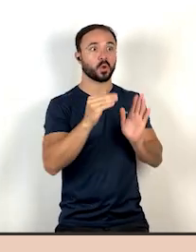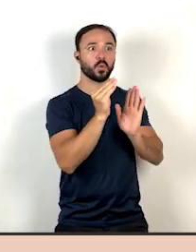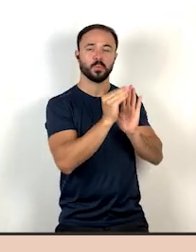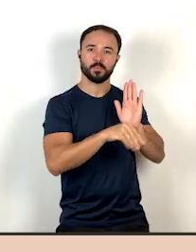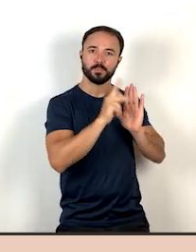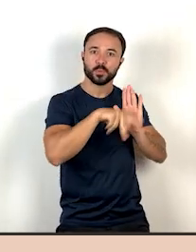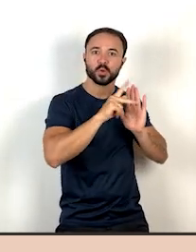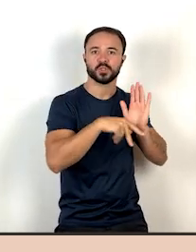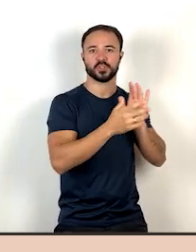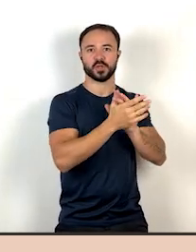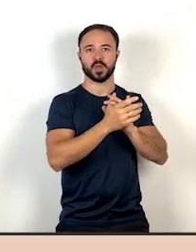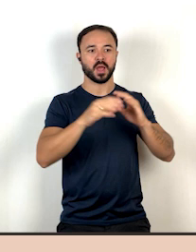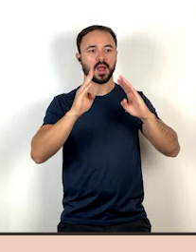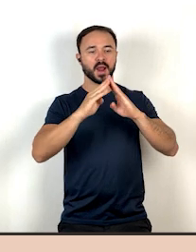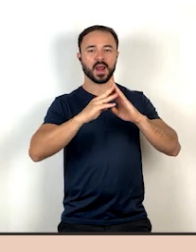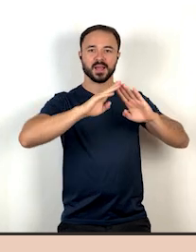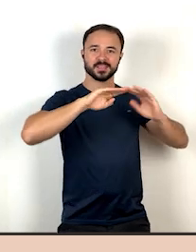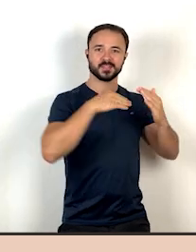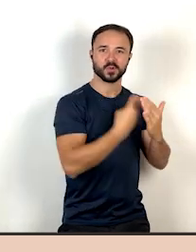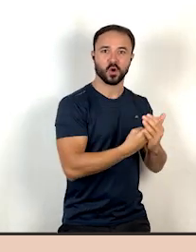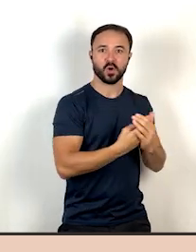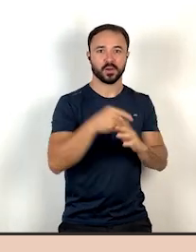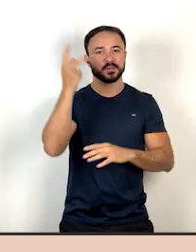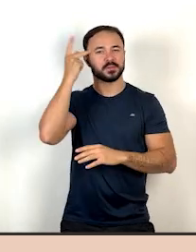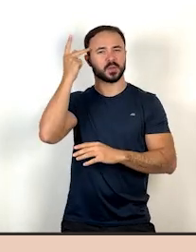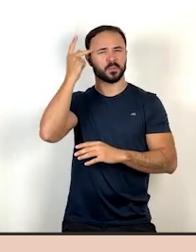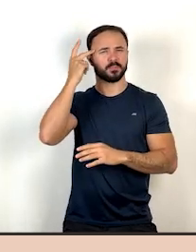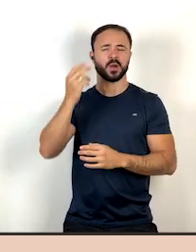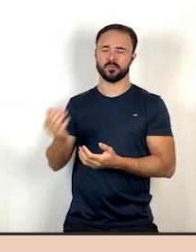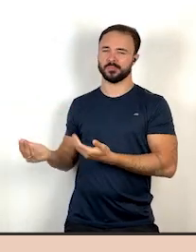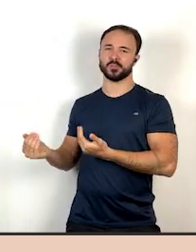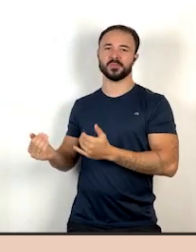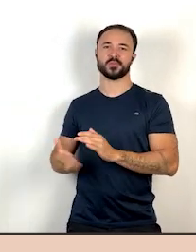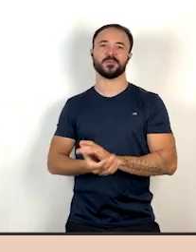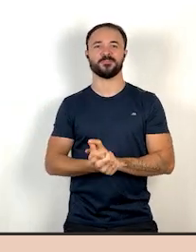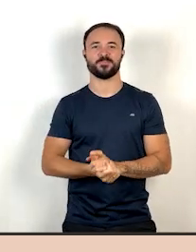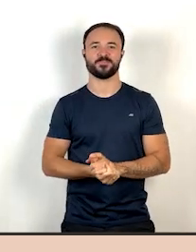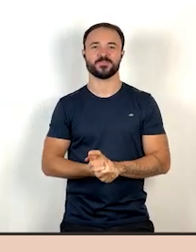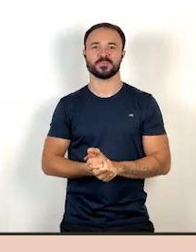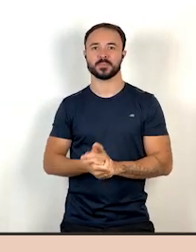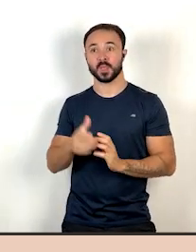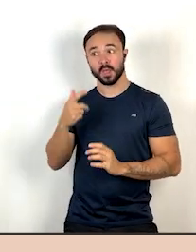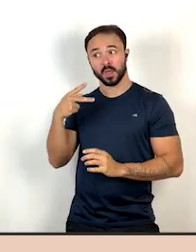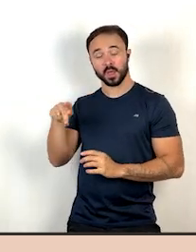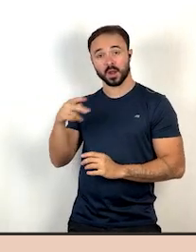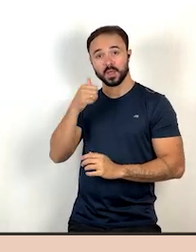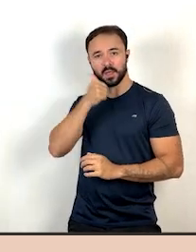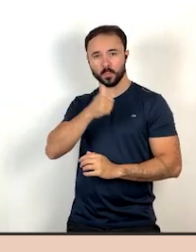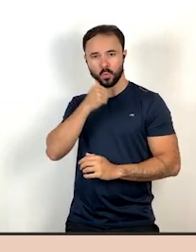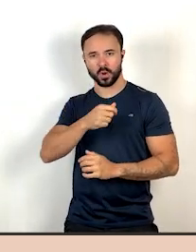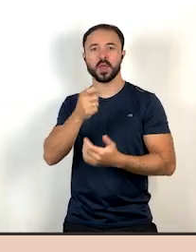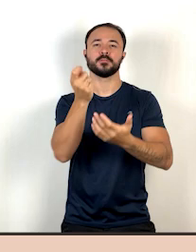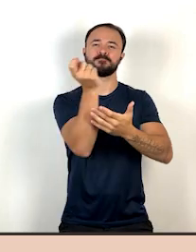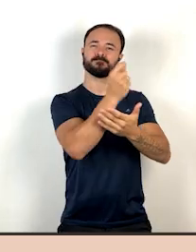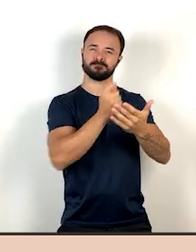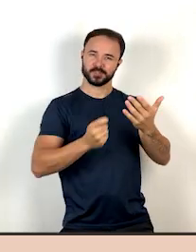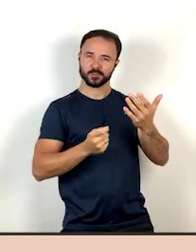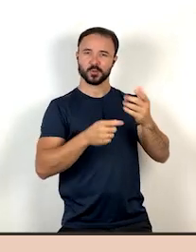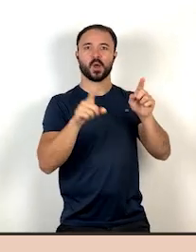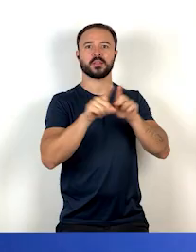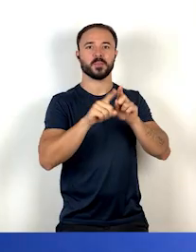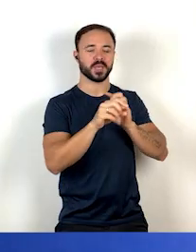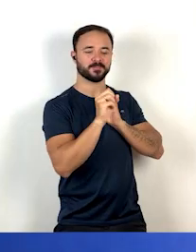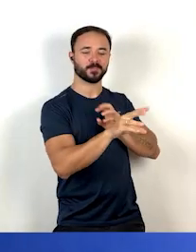Casa Escola, desenvolvido em São Paulo, na juventude. Heloísa, além de escritora, é também